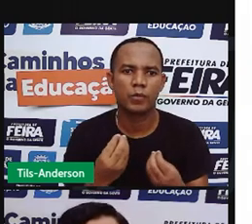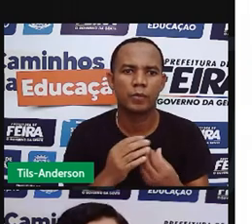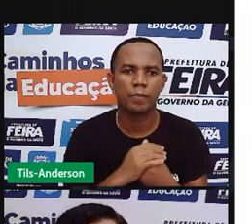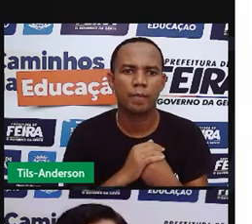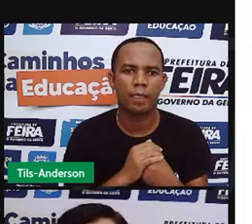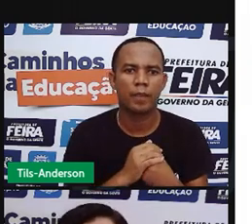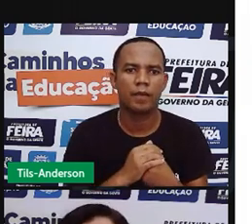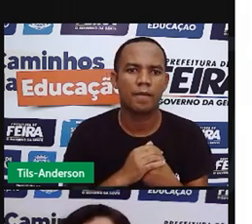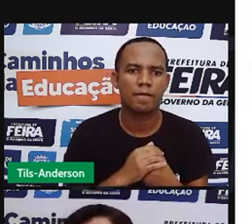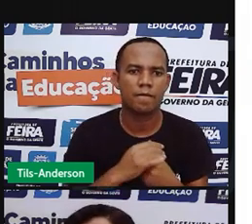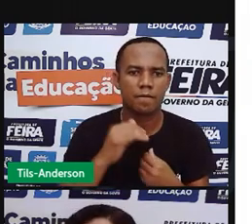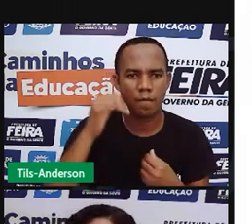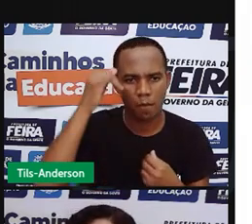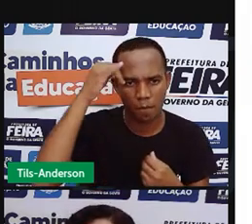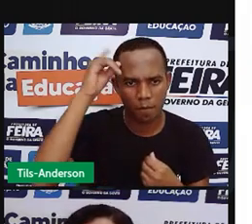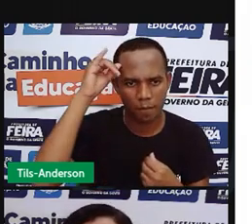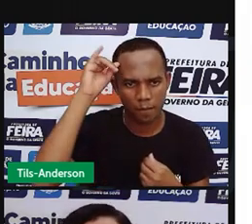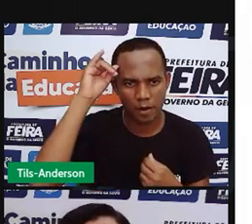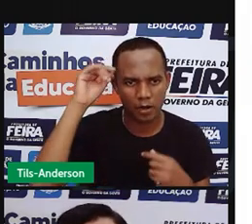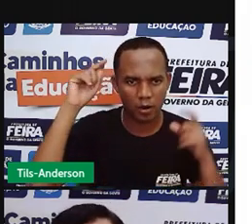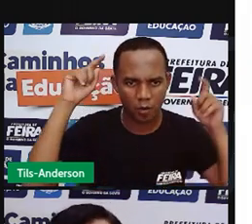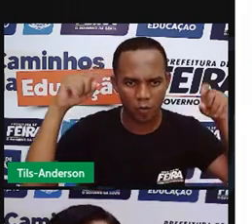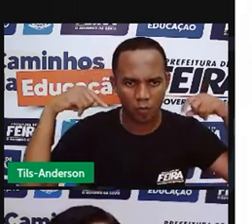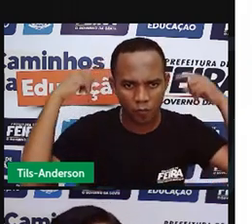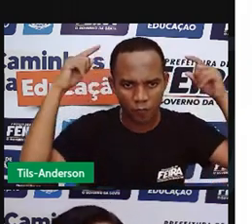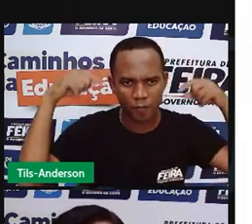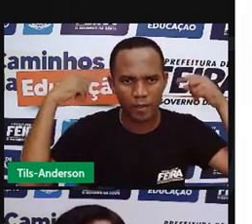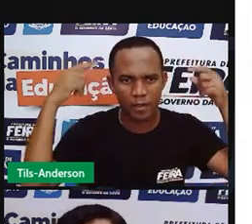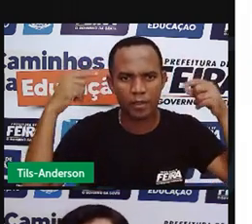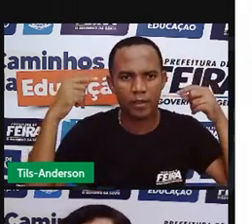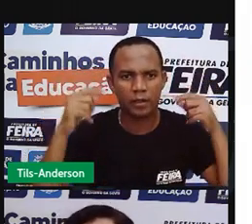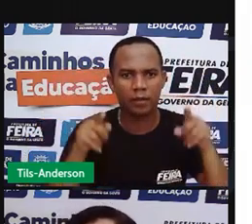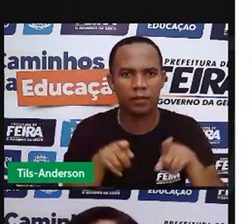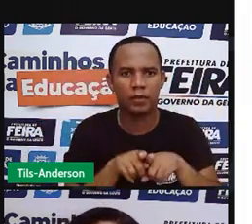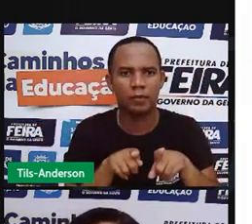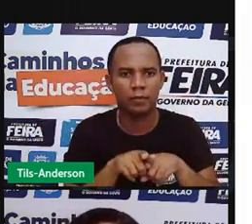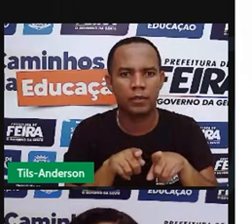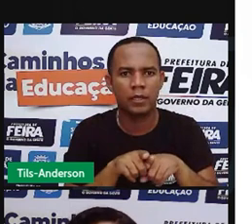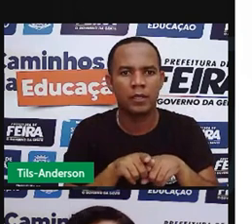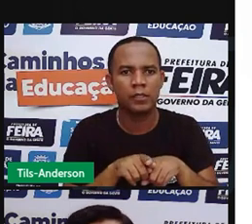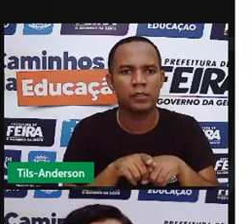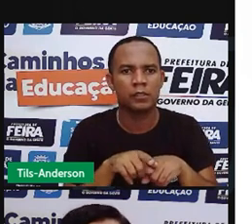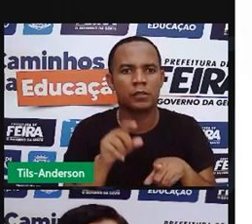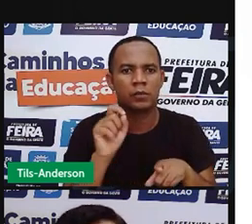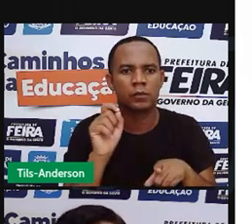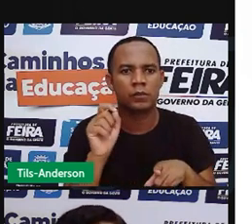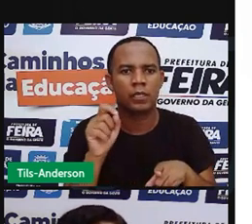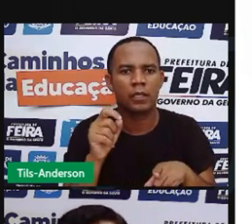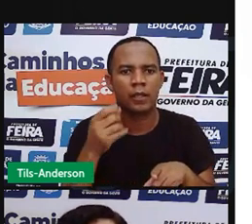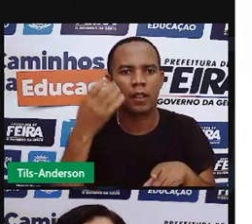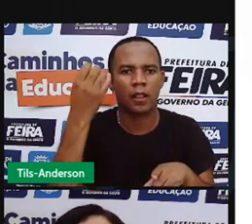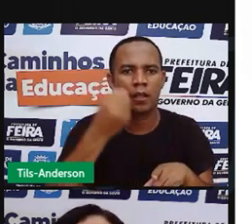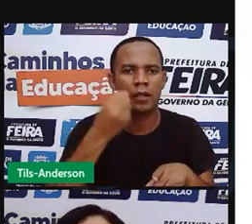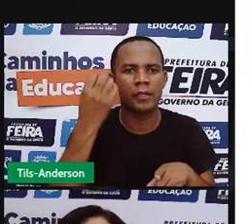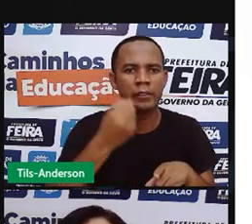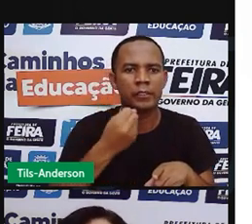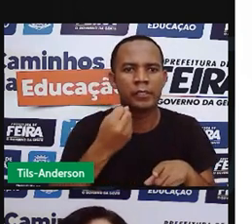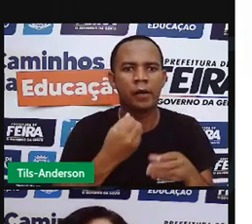né? A vaca, a ovelha, a cabra e retira-se o leite.